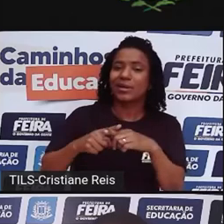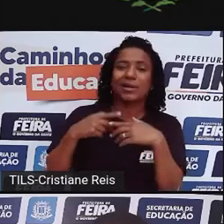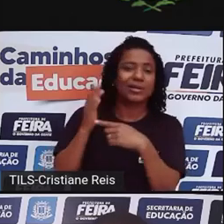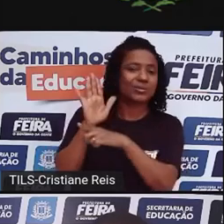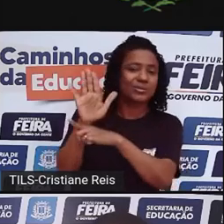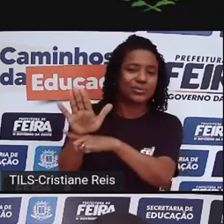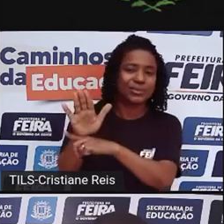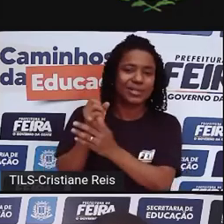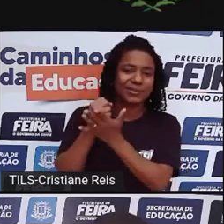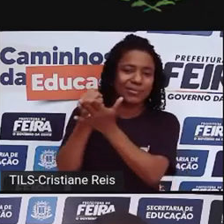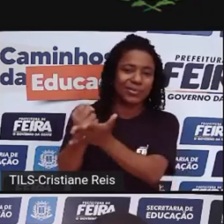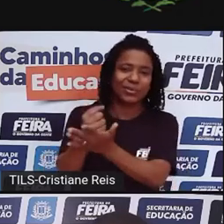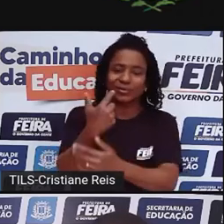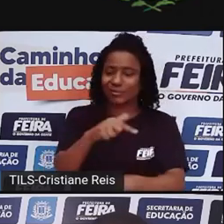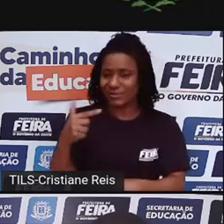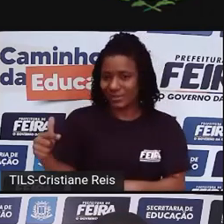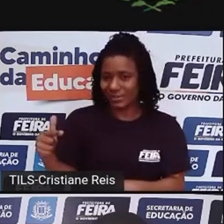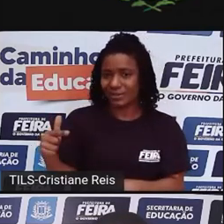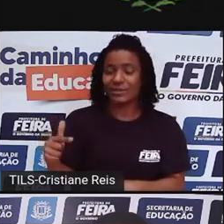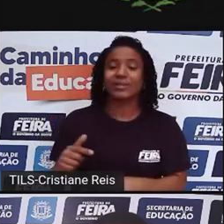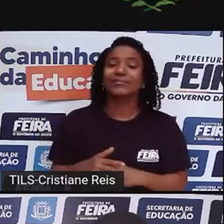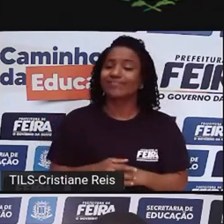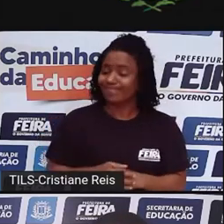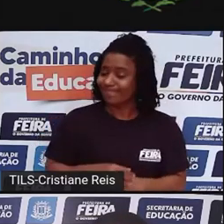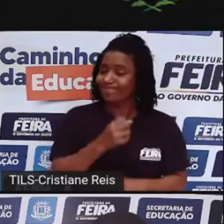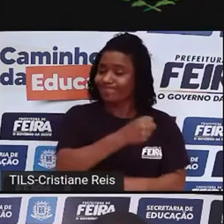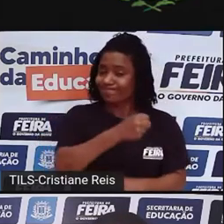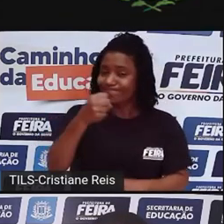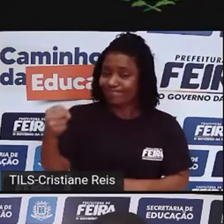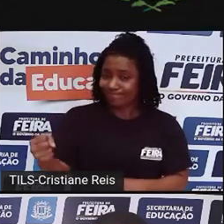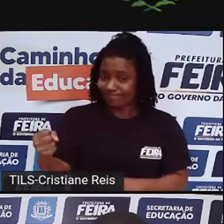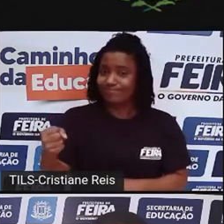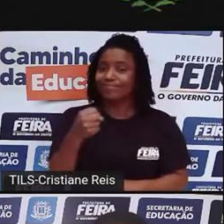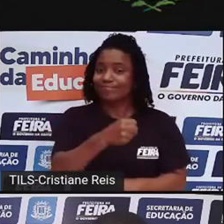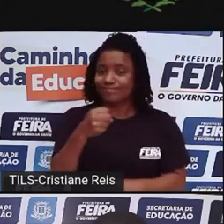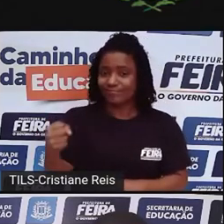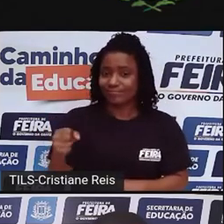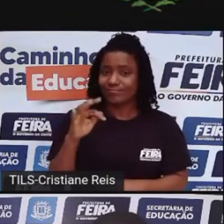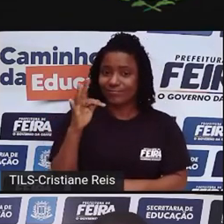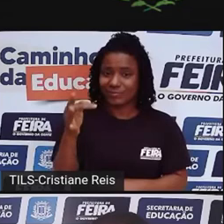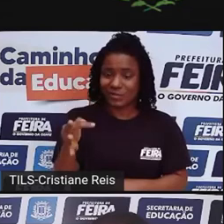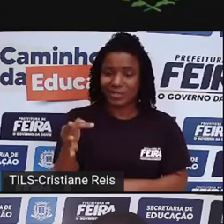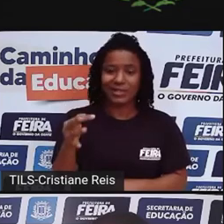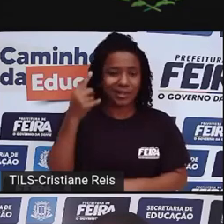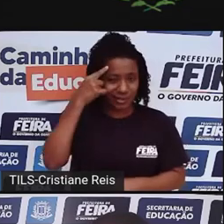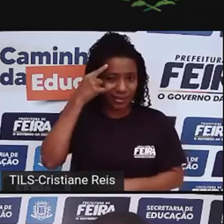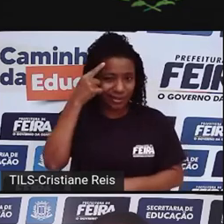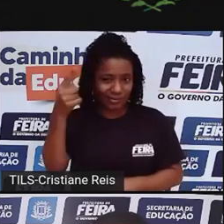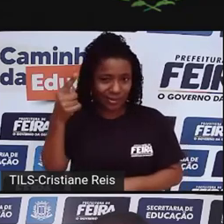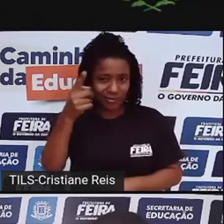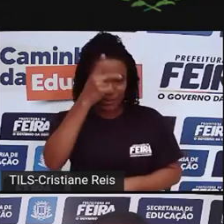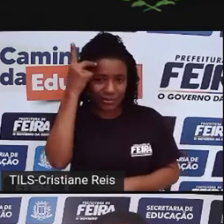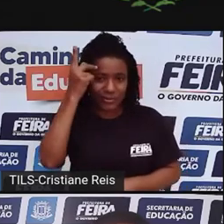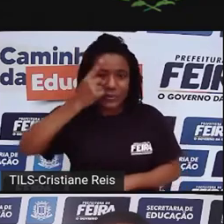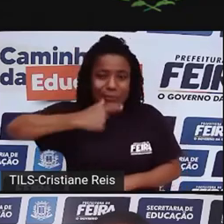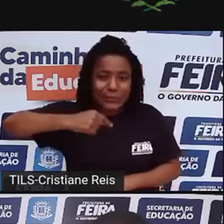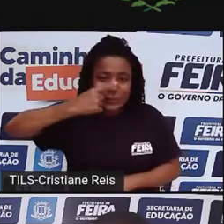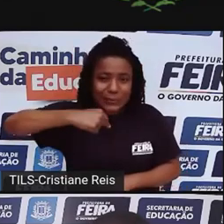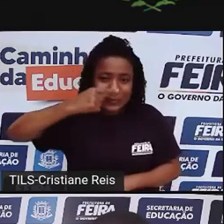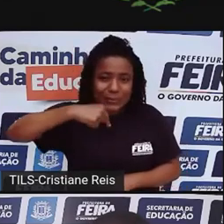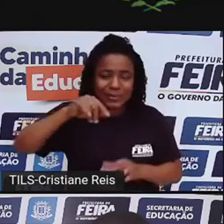executivo federal que dizia que não era pandemia, não era morte, era apenas uma gripezinha. Não foi uma gripezinha,